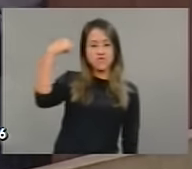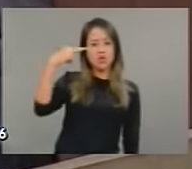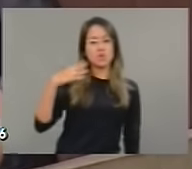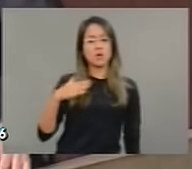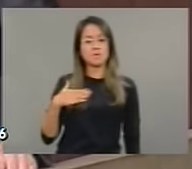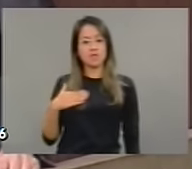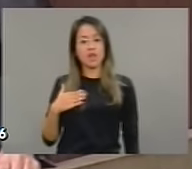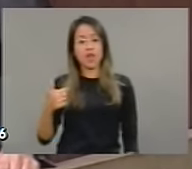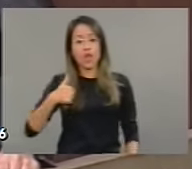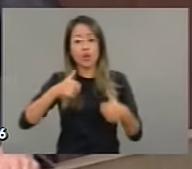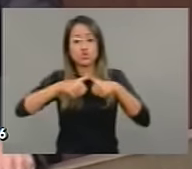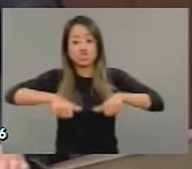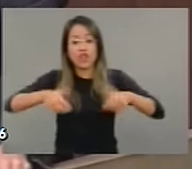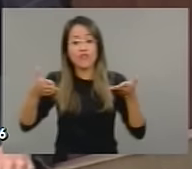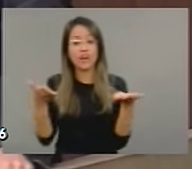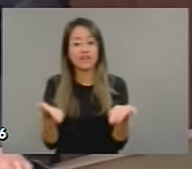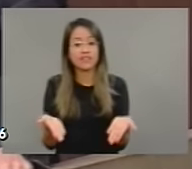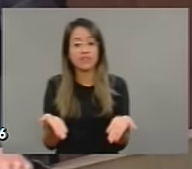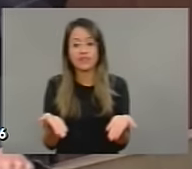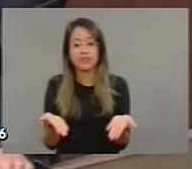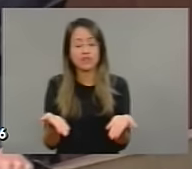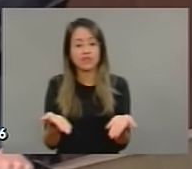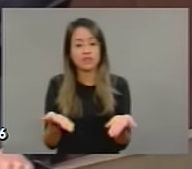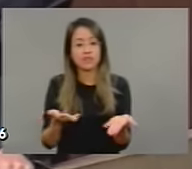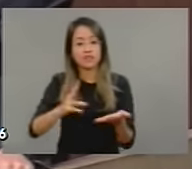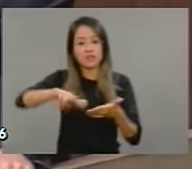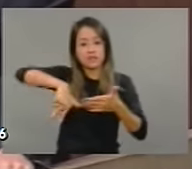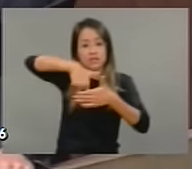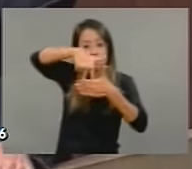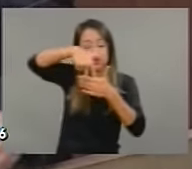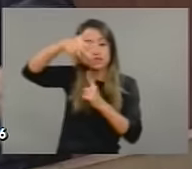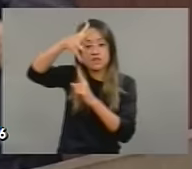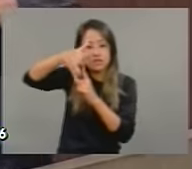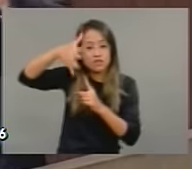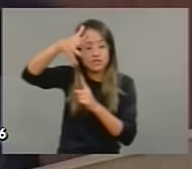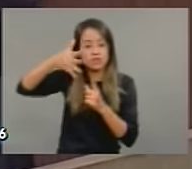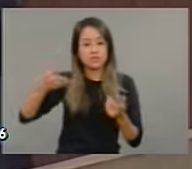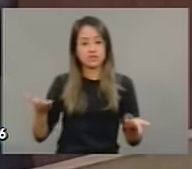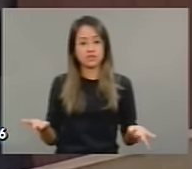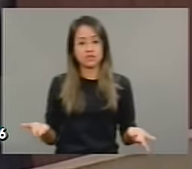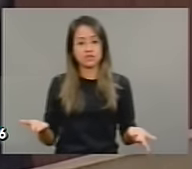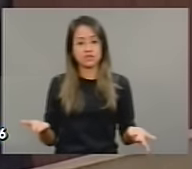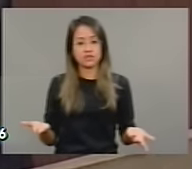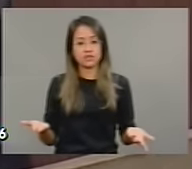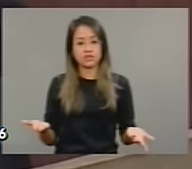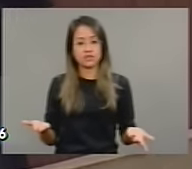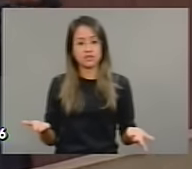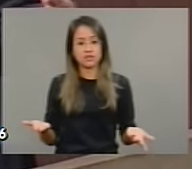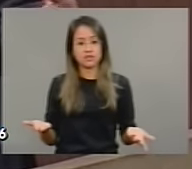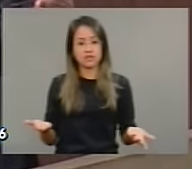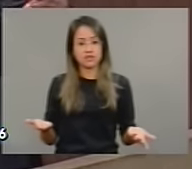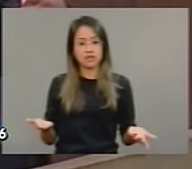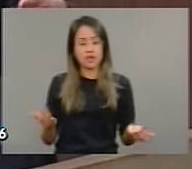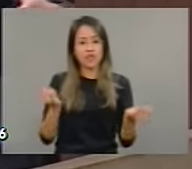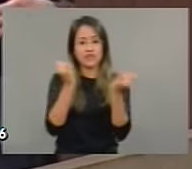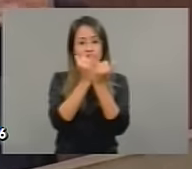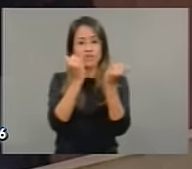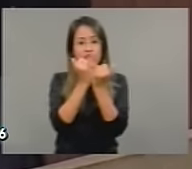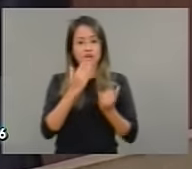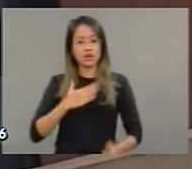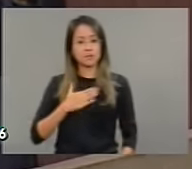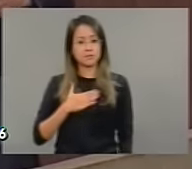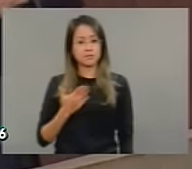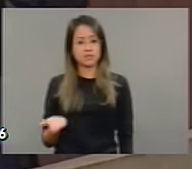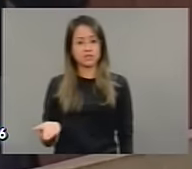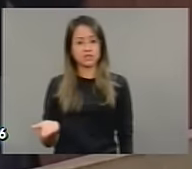mentira, porque eu estava aqui, inclusive usando a tribuna da Assembleia. E isso desencadeou uma onda de ameaças